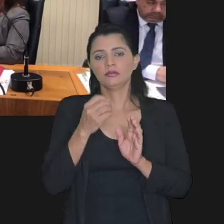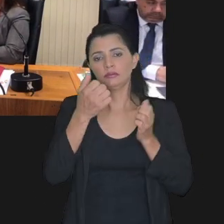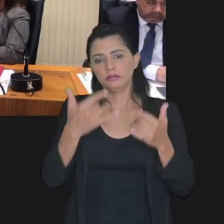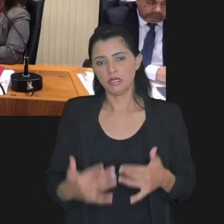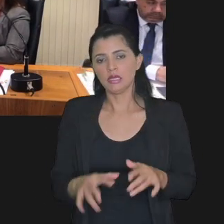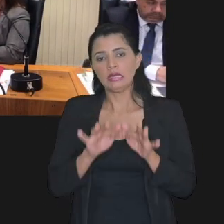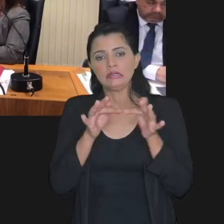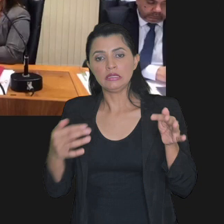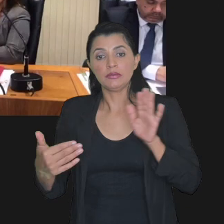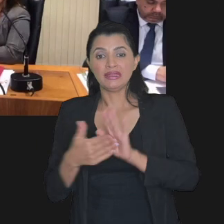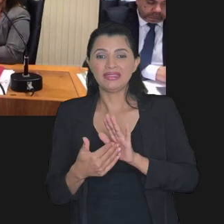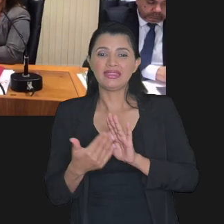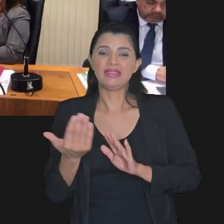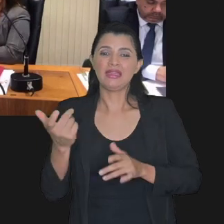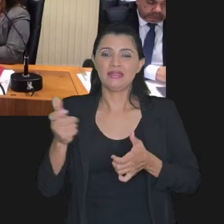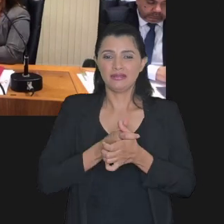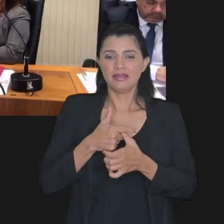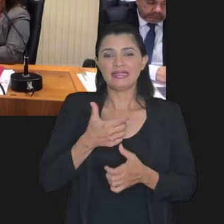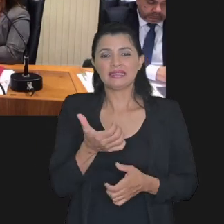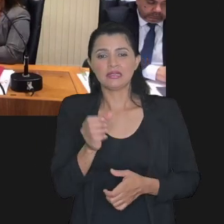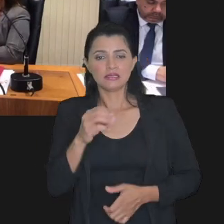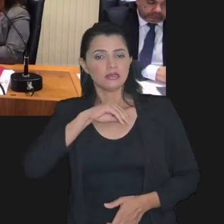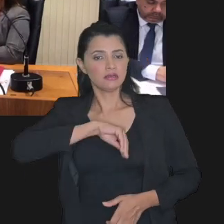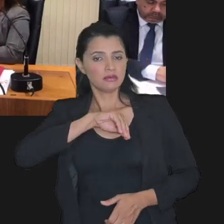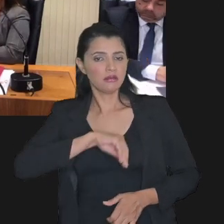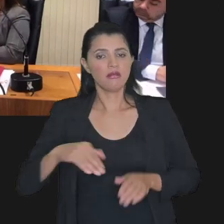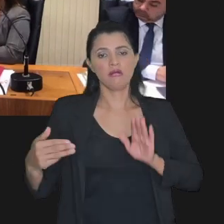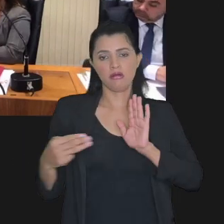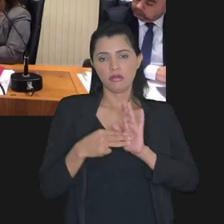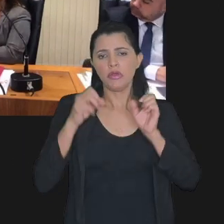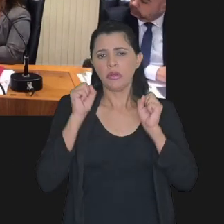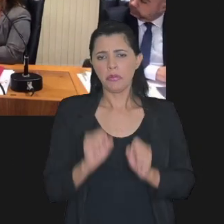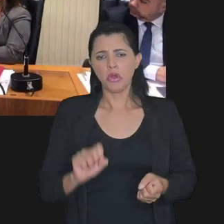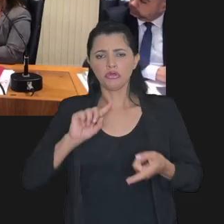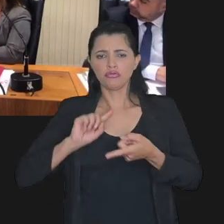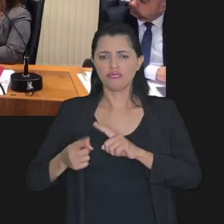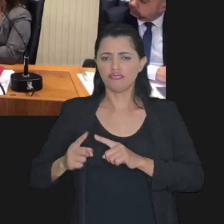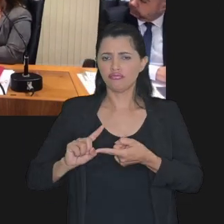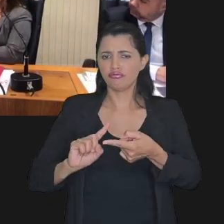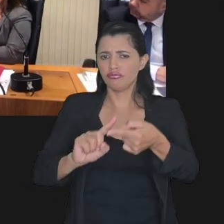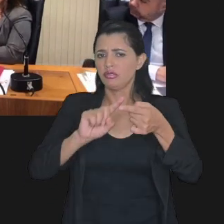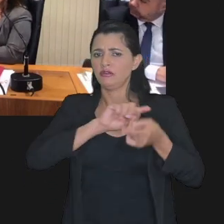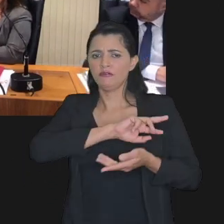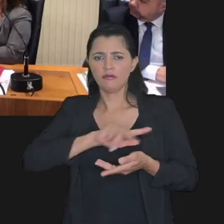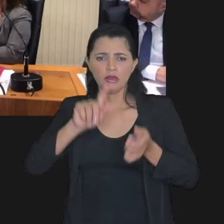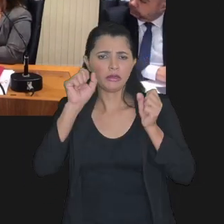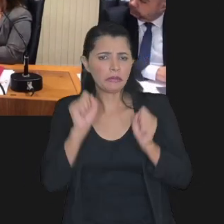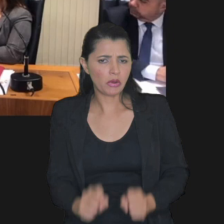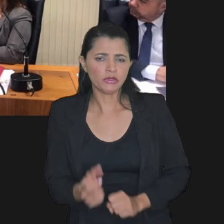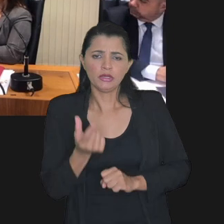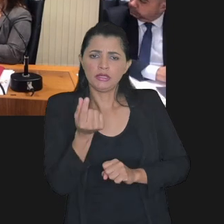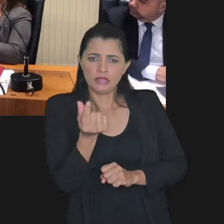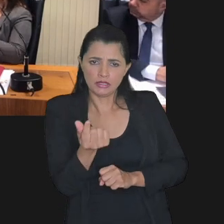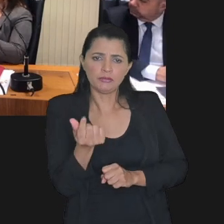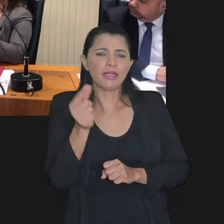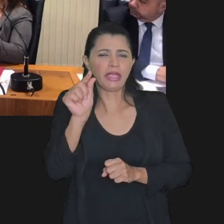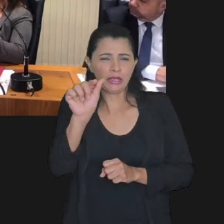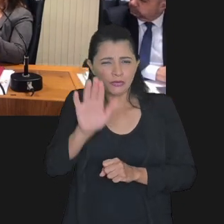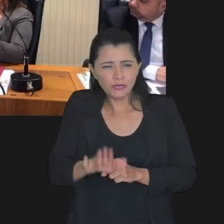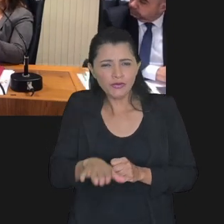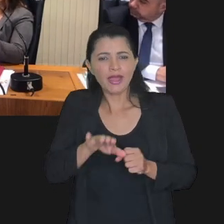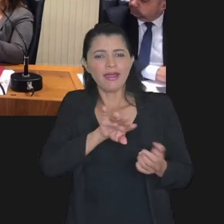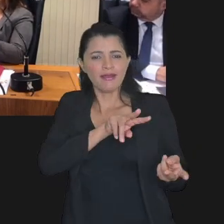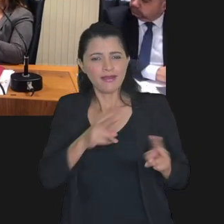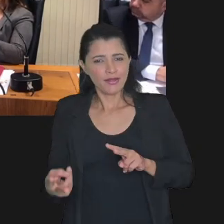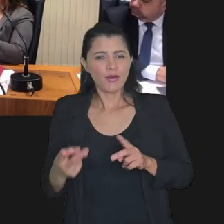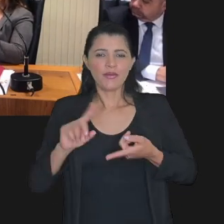simples, é para débitos até 60 salários mínimos. Podem ser feitas várias negociações nessa transação de pequeno valor porque o